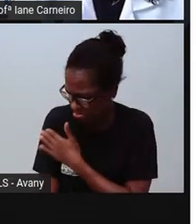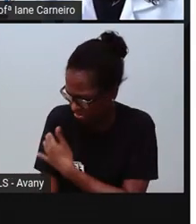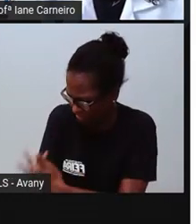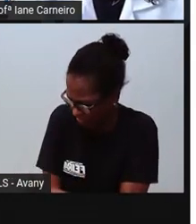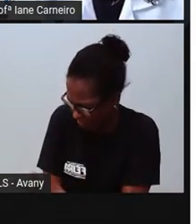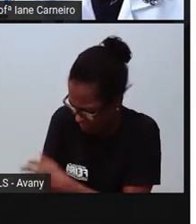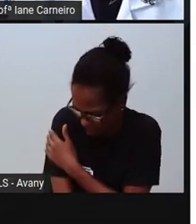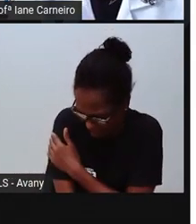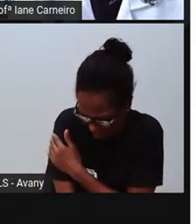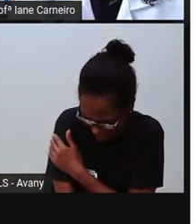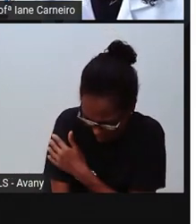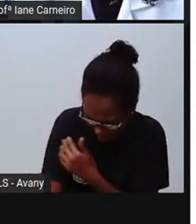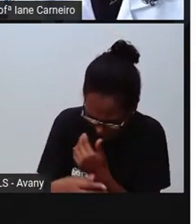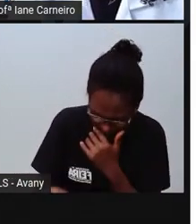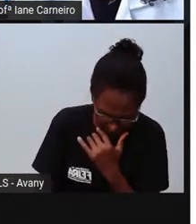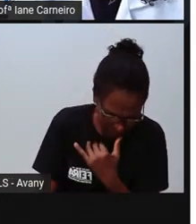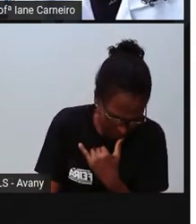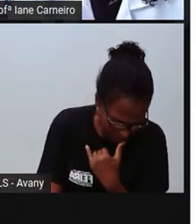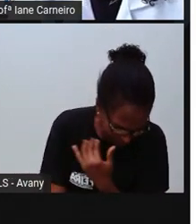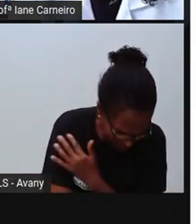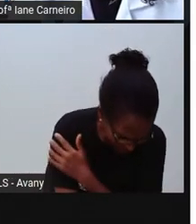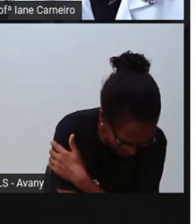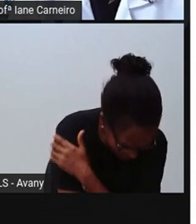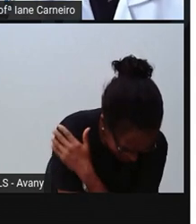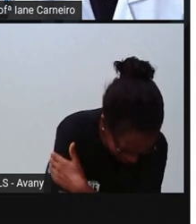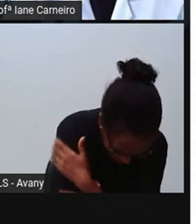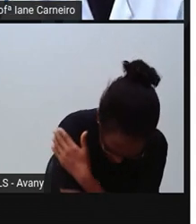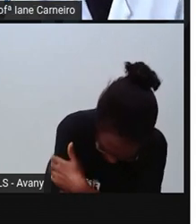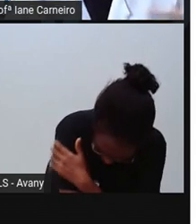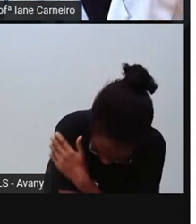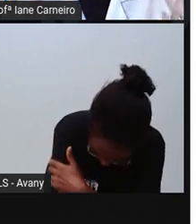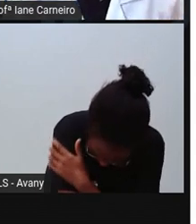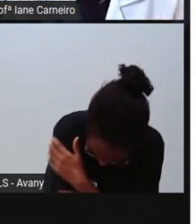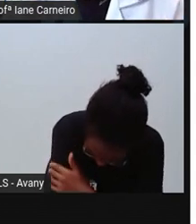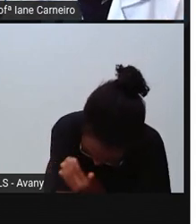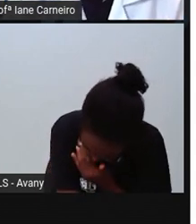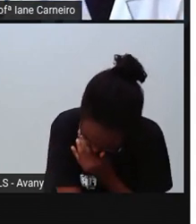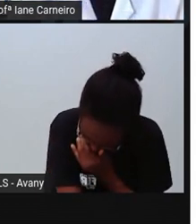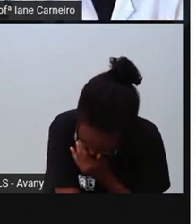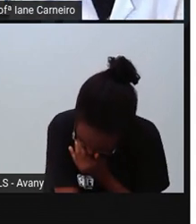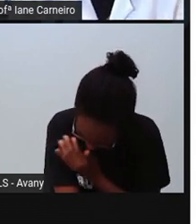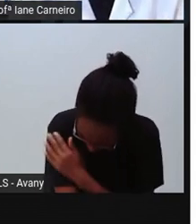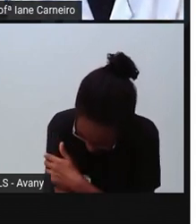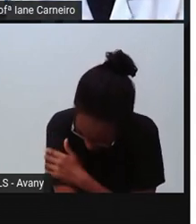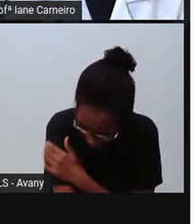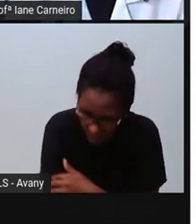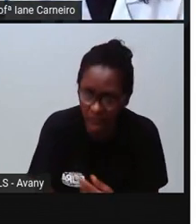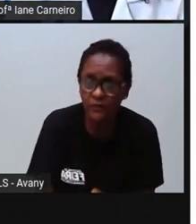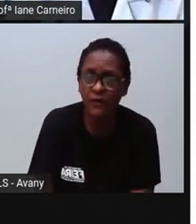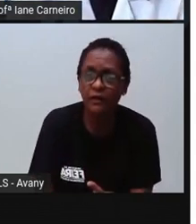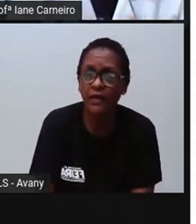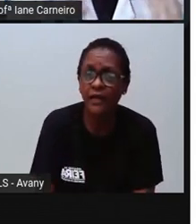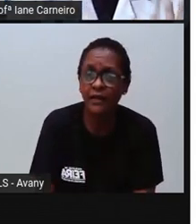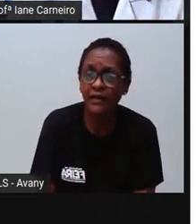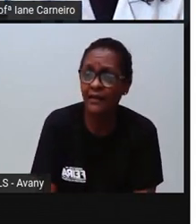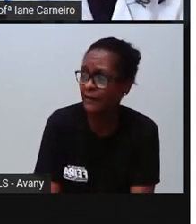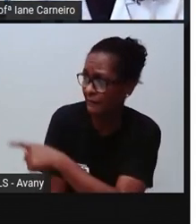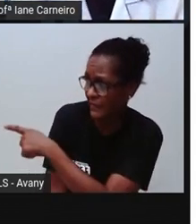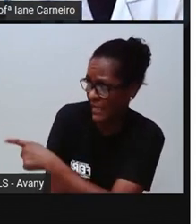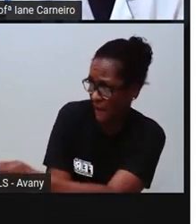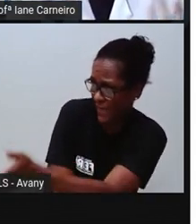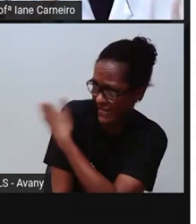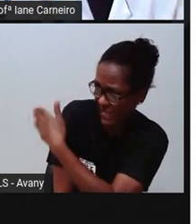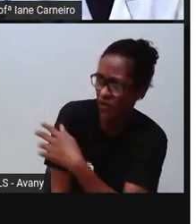né? E a outra criança, né, que bateu. Olha como ela tá, ó, furiosa. Então, ó, nossas mãos, elas não